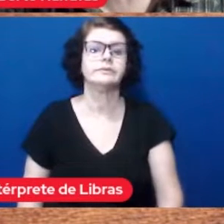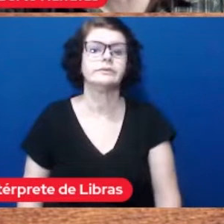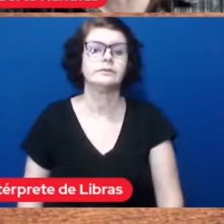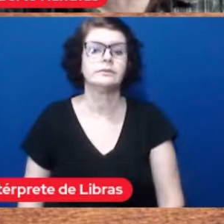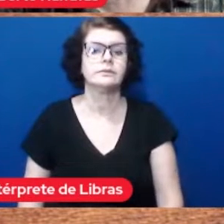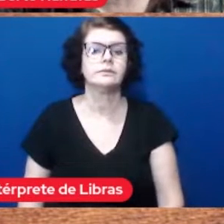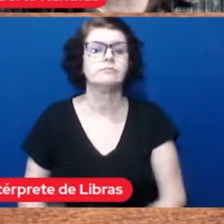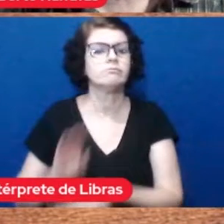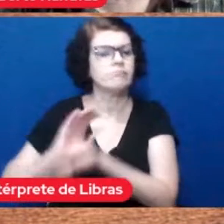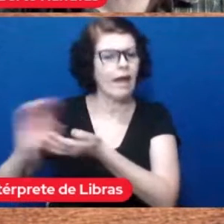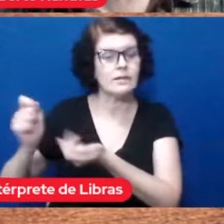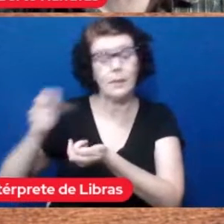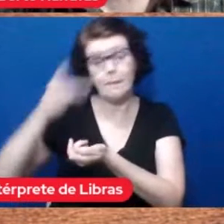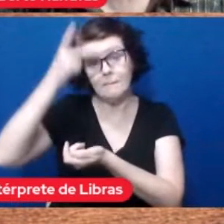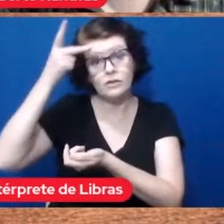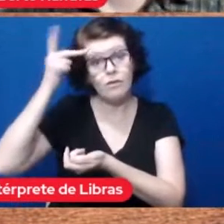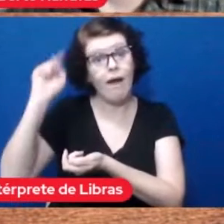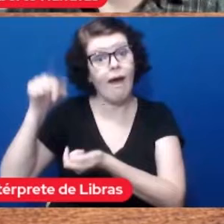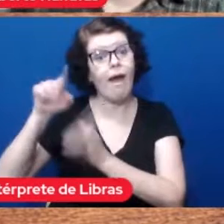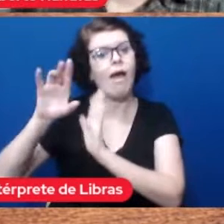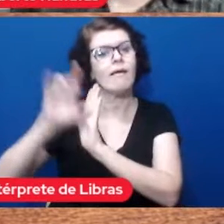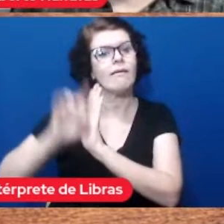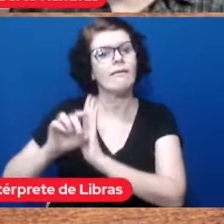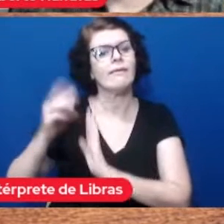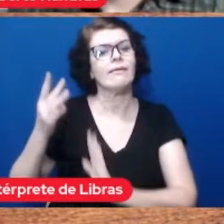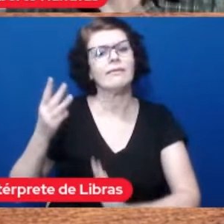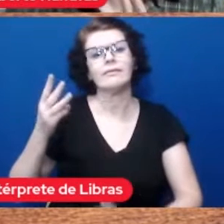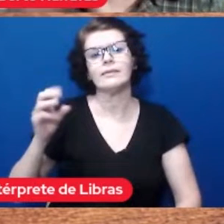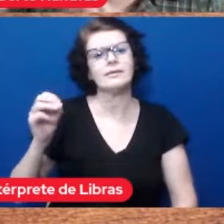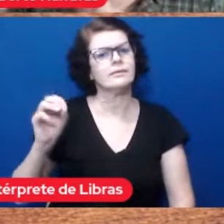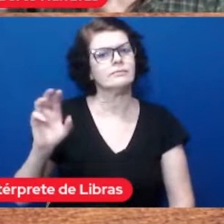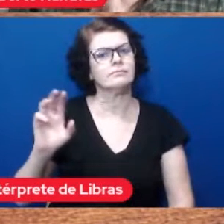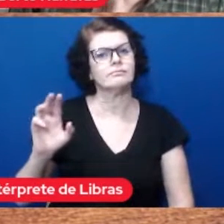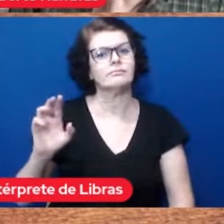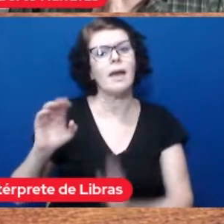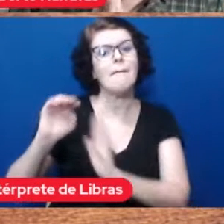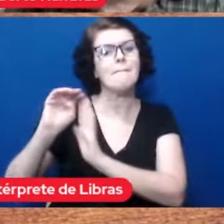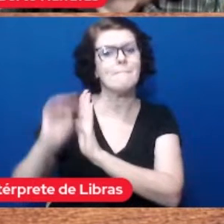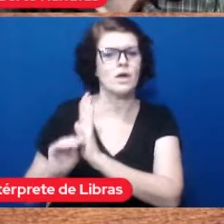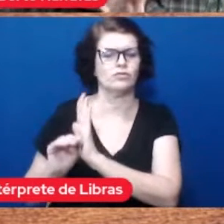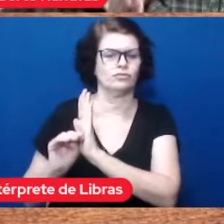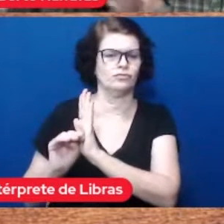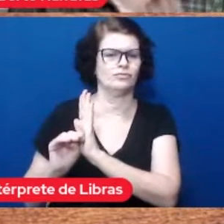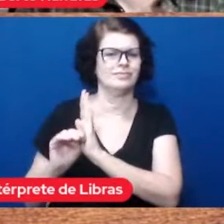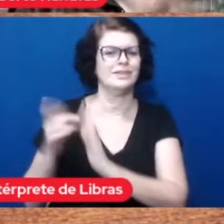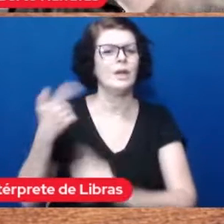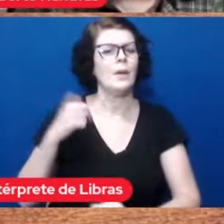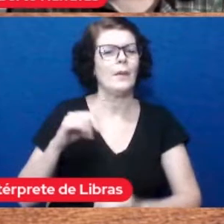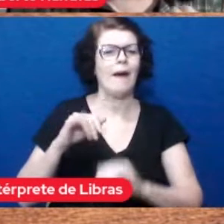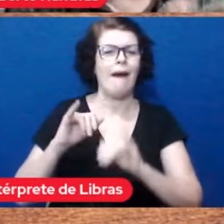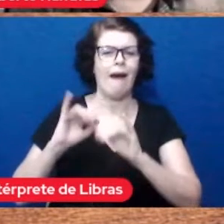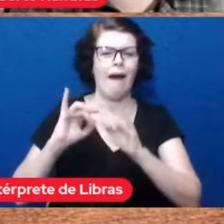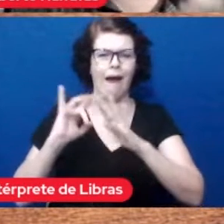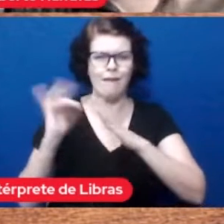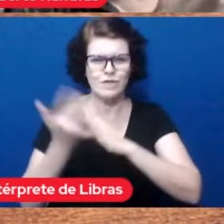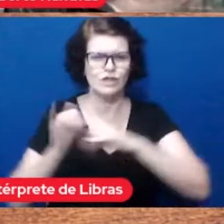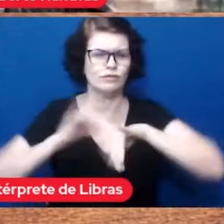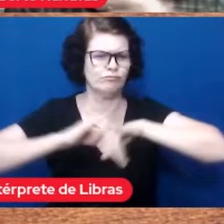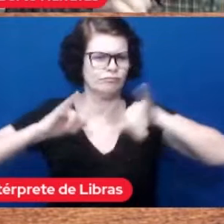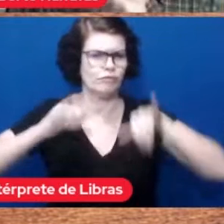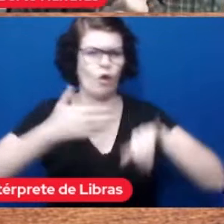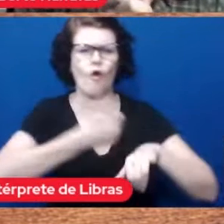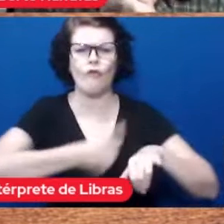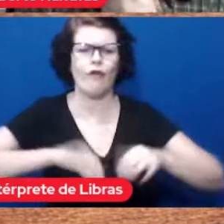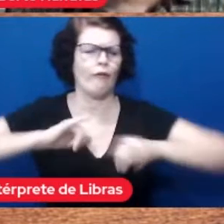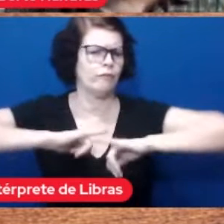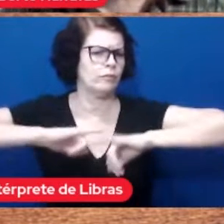gastos com pessoal é 300 e poucos reais só para ter uma ideia, porque a mídia, a grande mídia, o próprio governo o